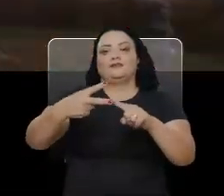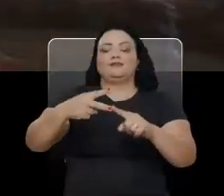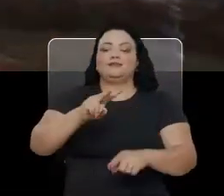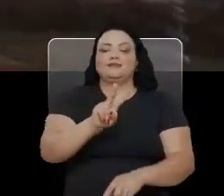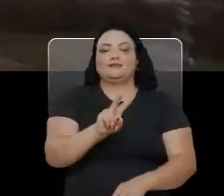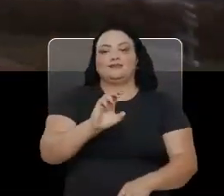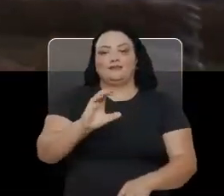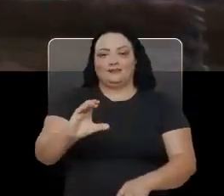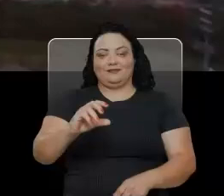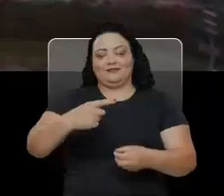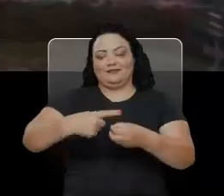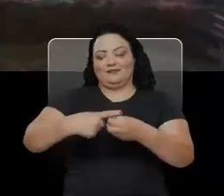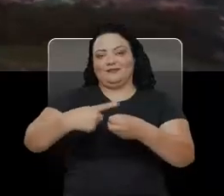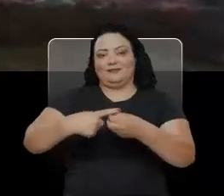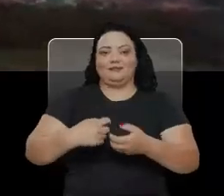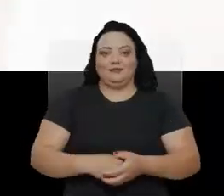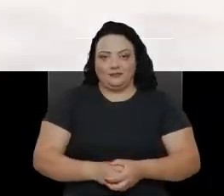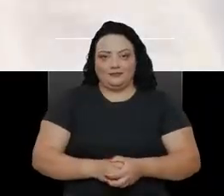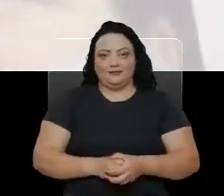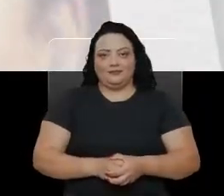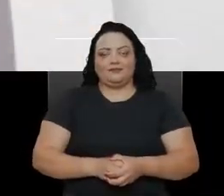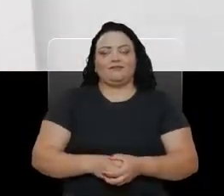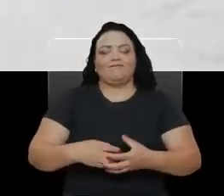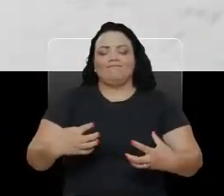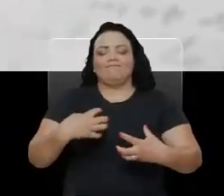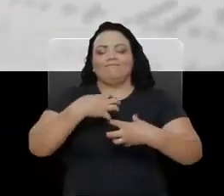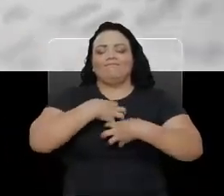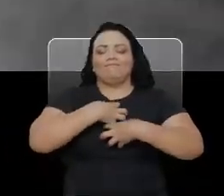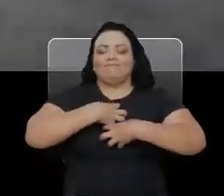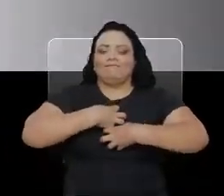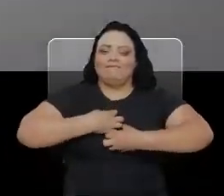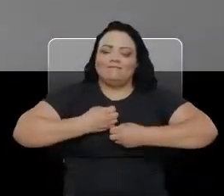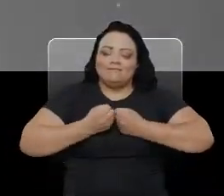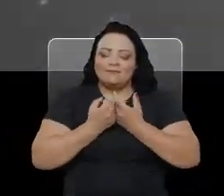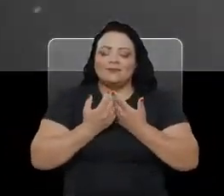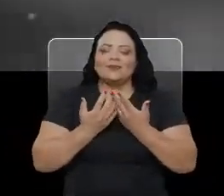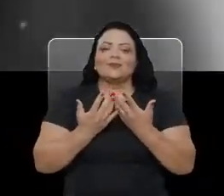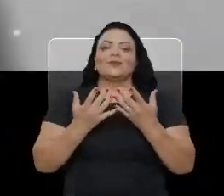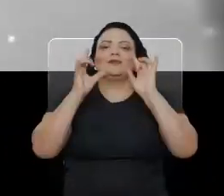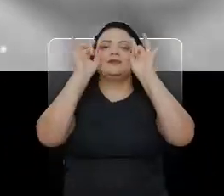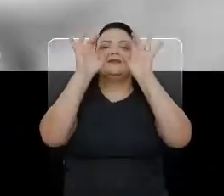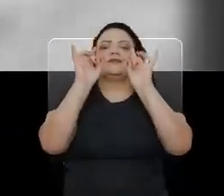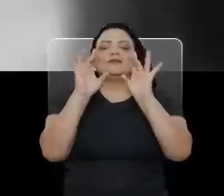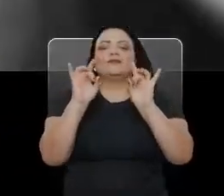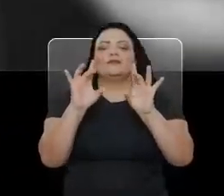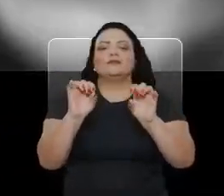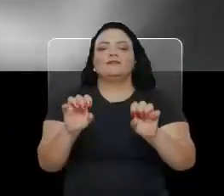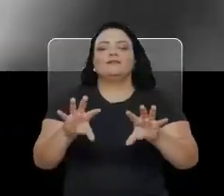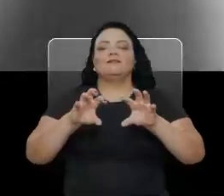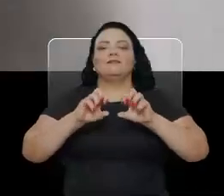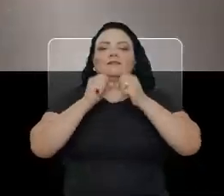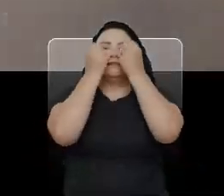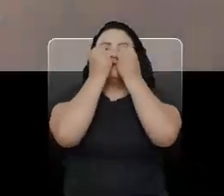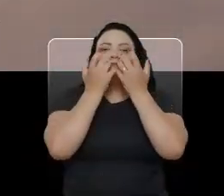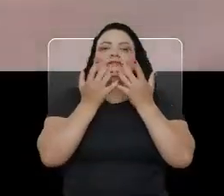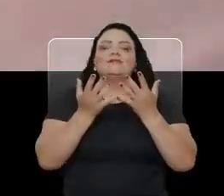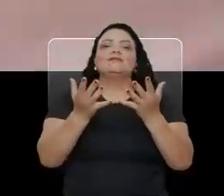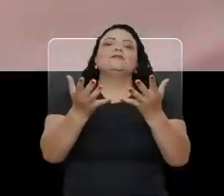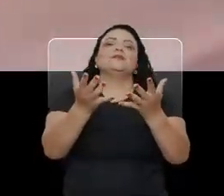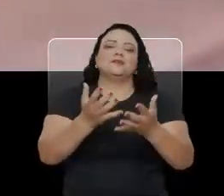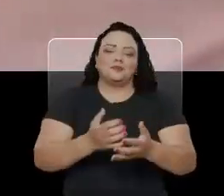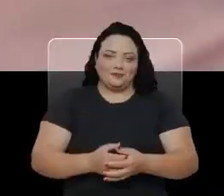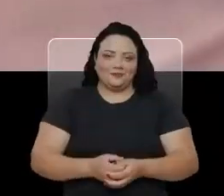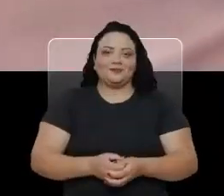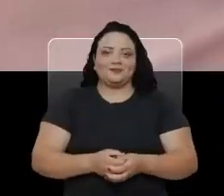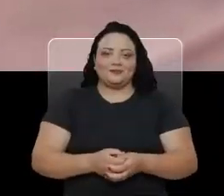vitória da conquista. Pedras raras, joias preciosas que lhe traziam um brilho único